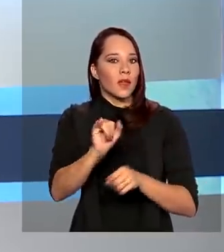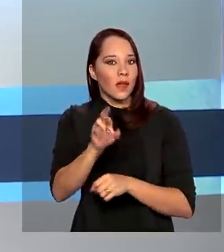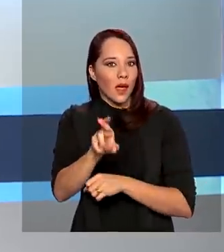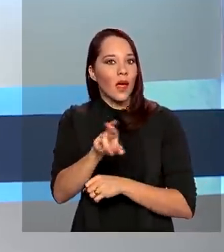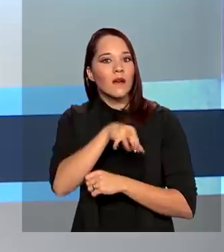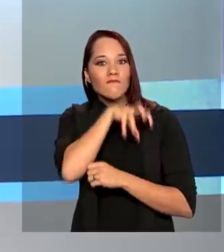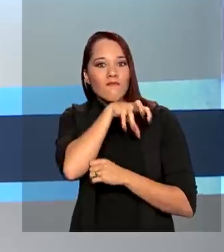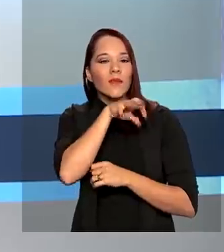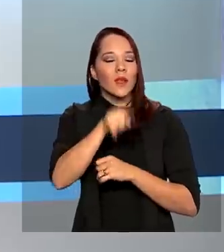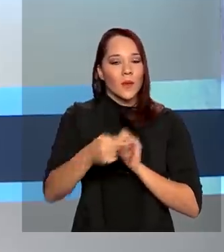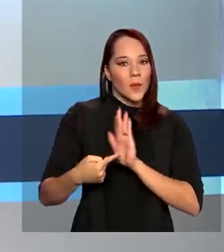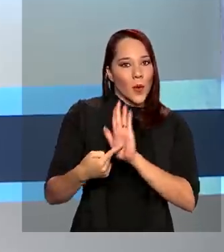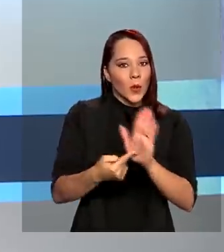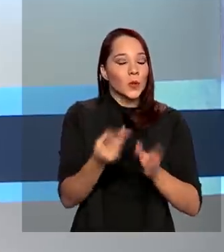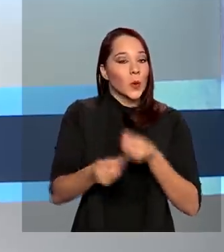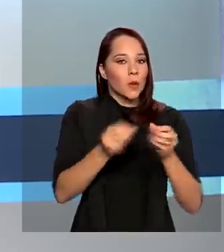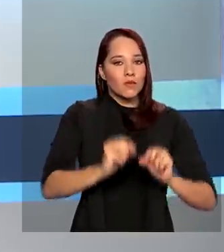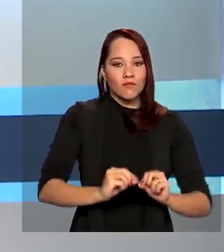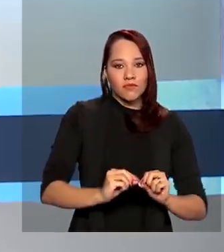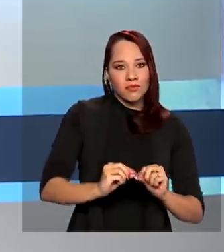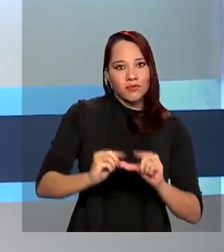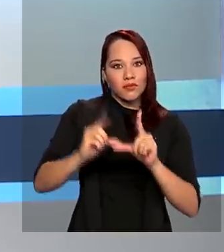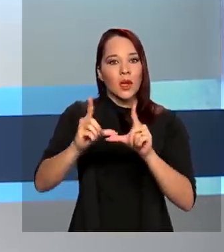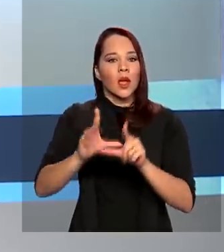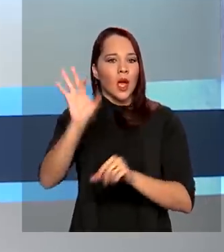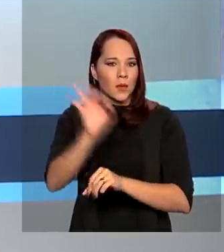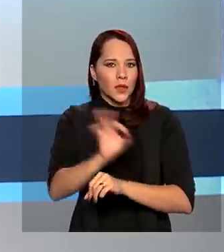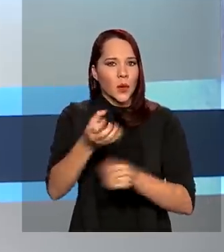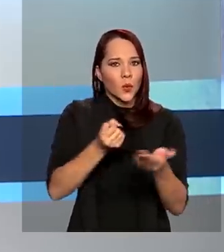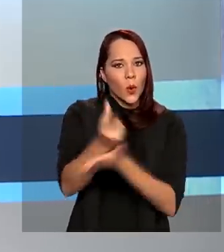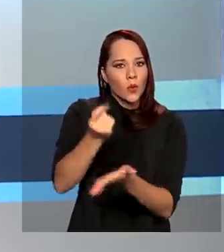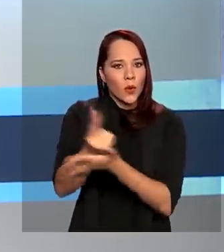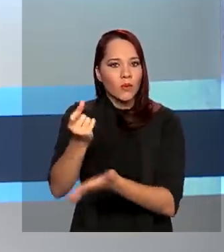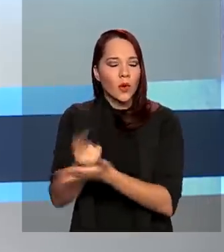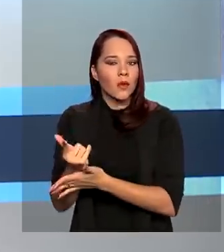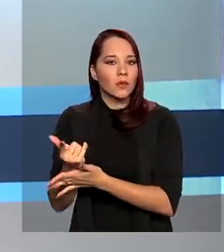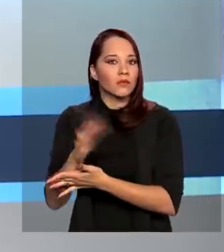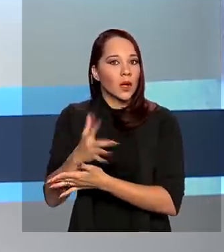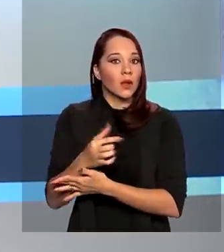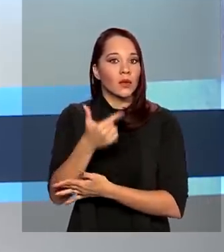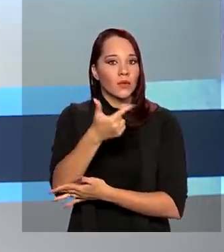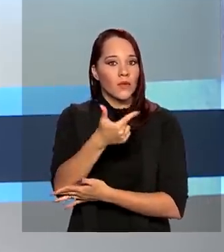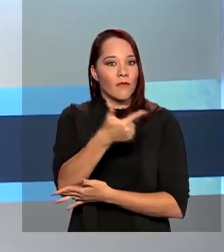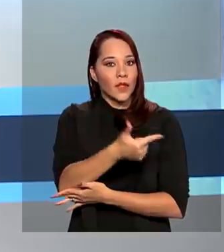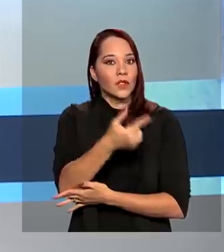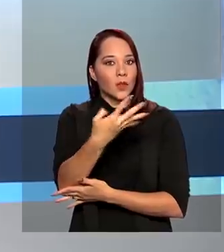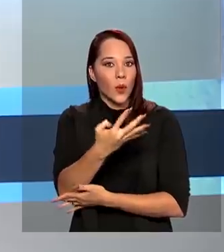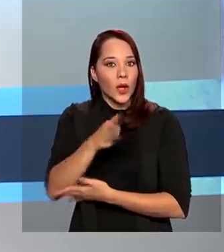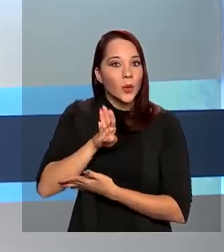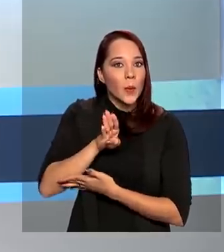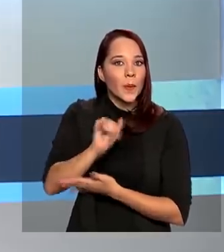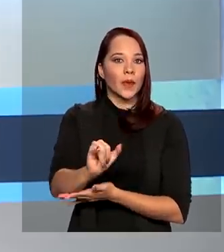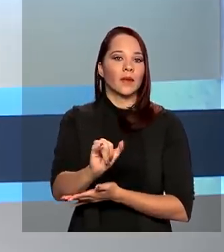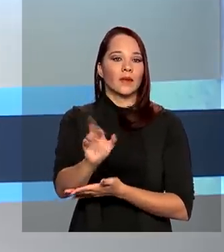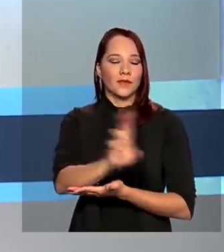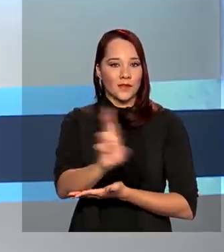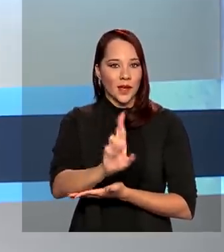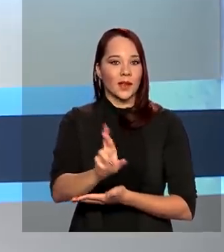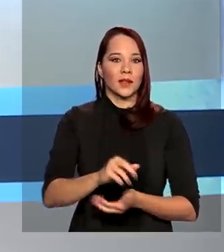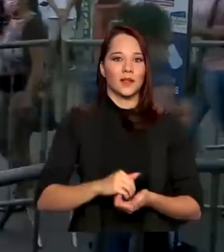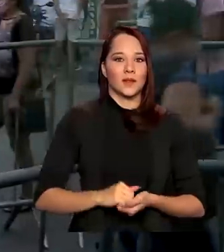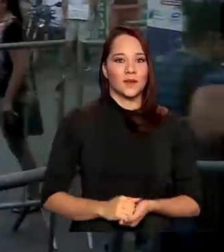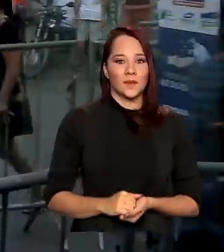refletem essa alta. A média diária de aquisição de produtos chegou a quase 24 bilhões de reais.